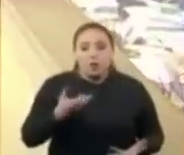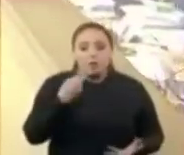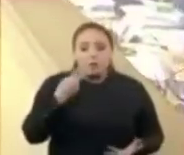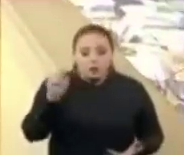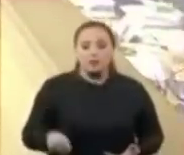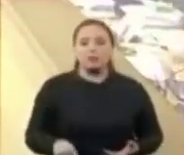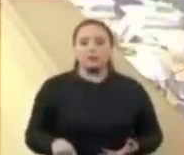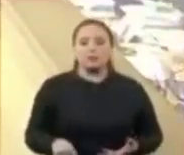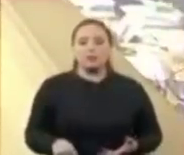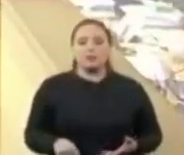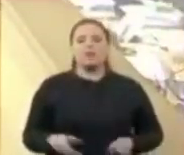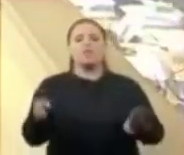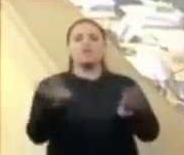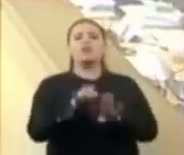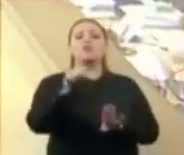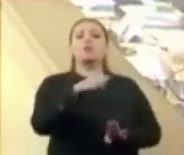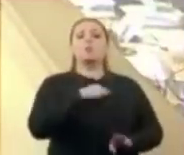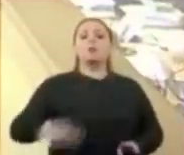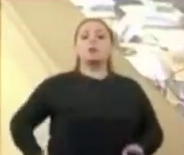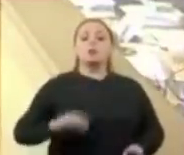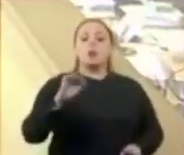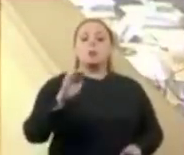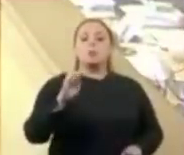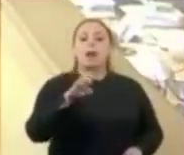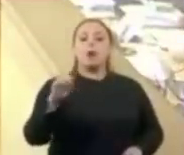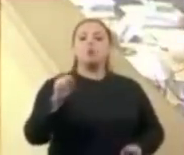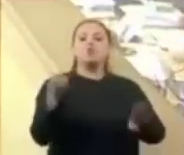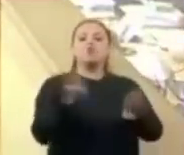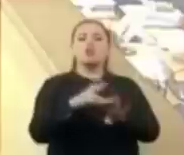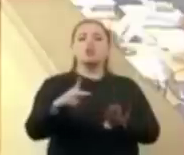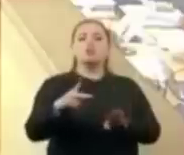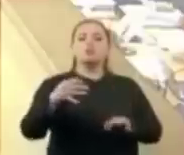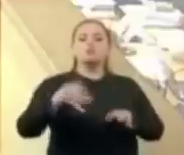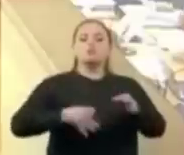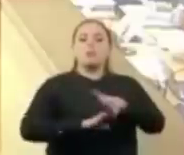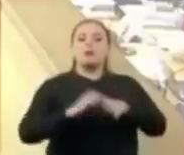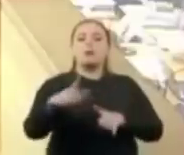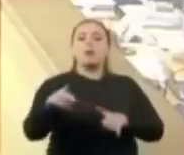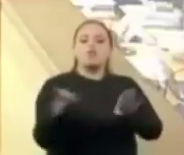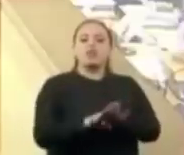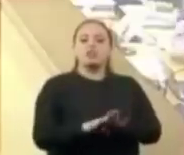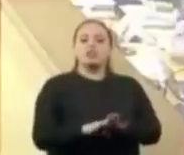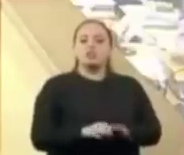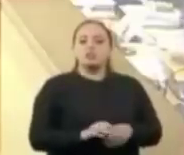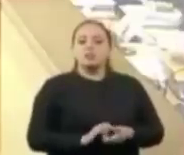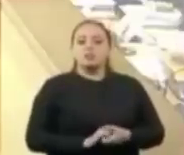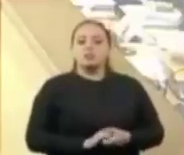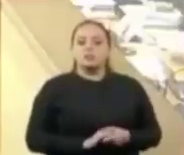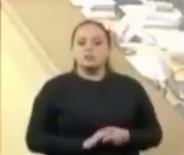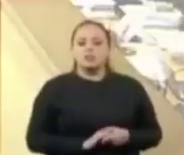feche o seu escritório. Feche o seu escritório de advocacia. Pensa a sessão. Está suspensa a sessão. Feche